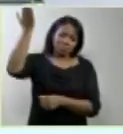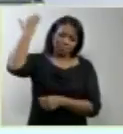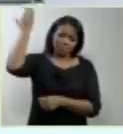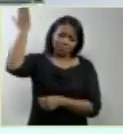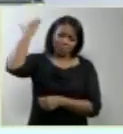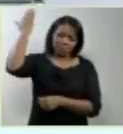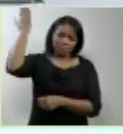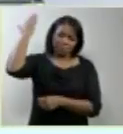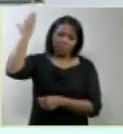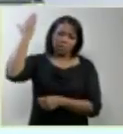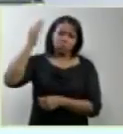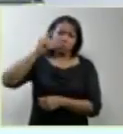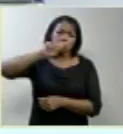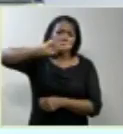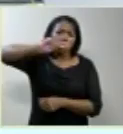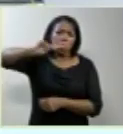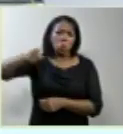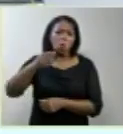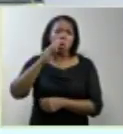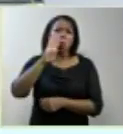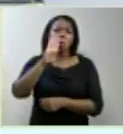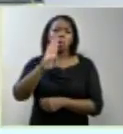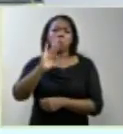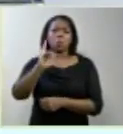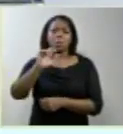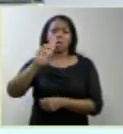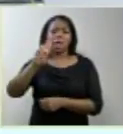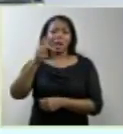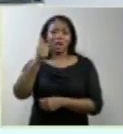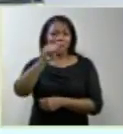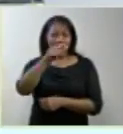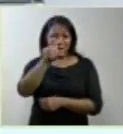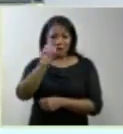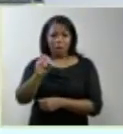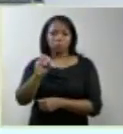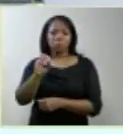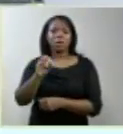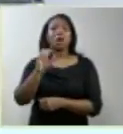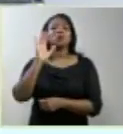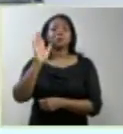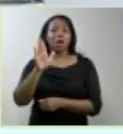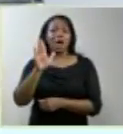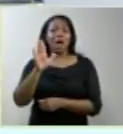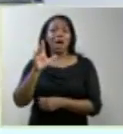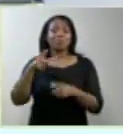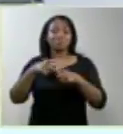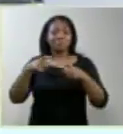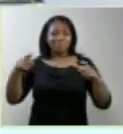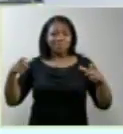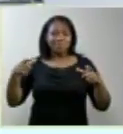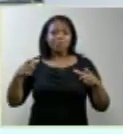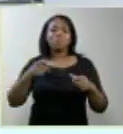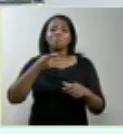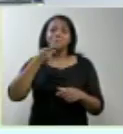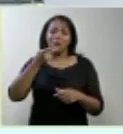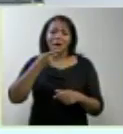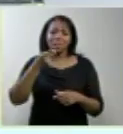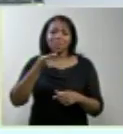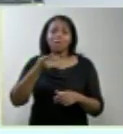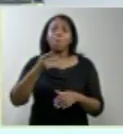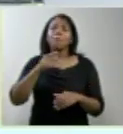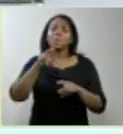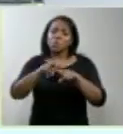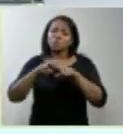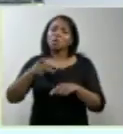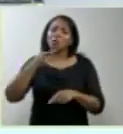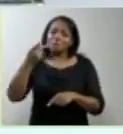torno de um milhão por ano, eu acredito que estão acrescentados hoje, por isso que eu falo entre um milhão e um milhão e